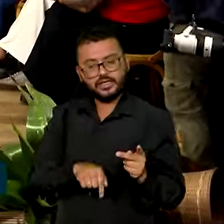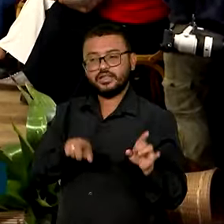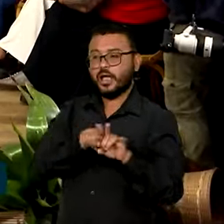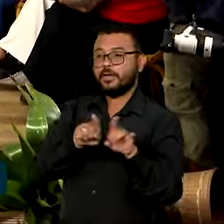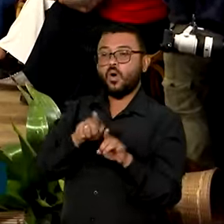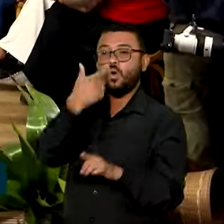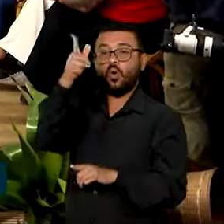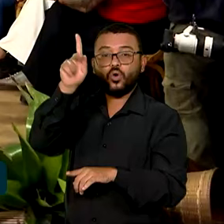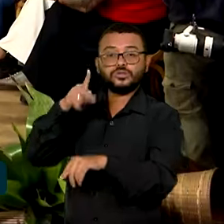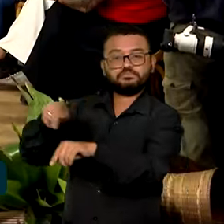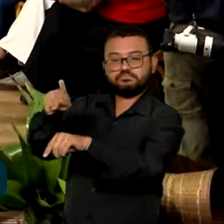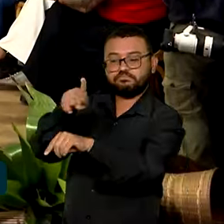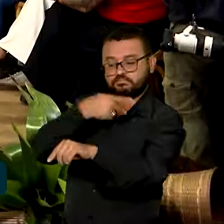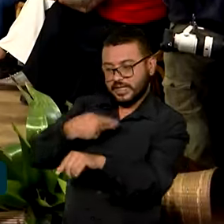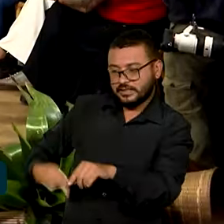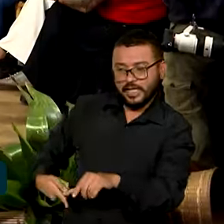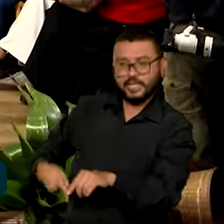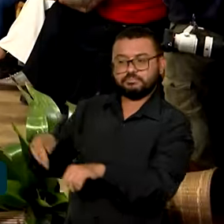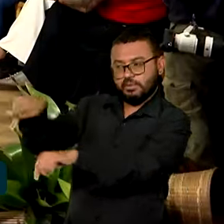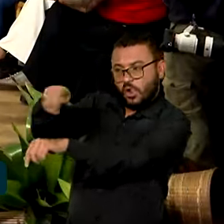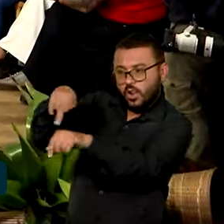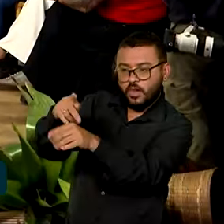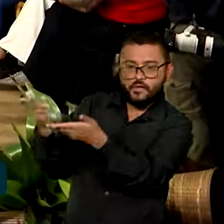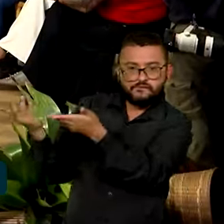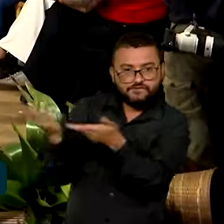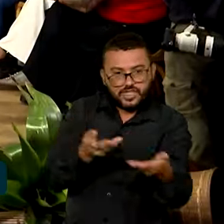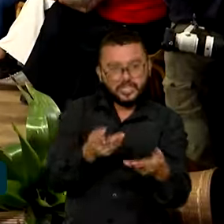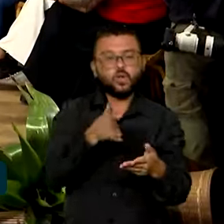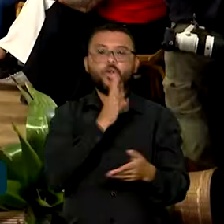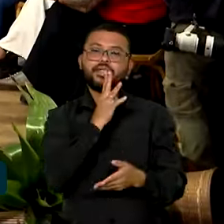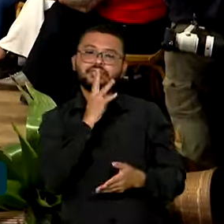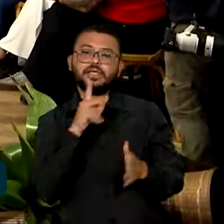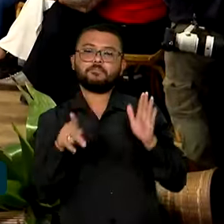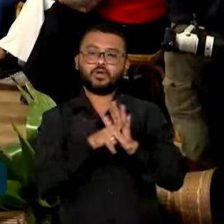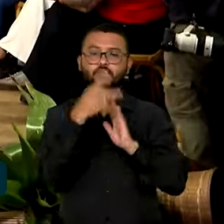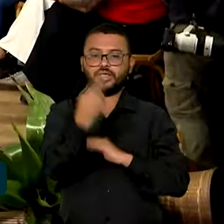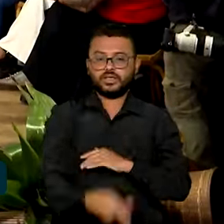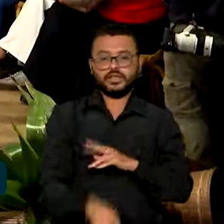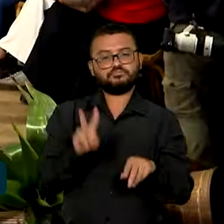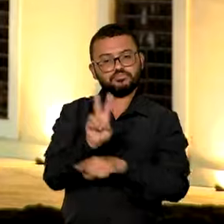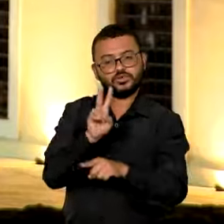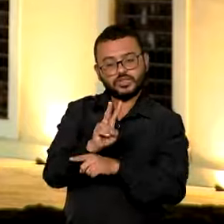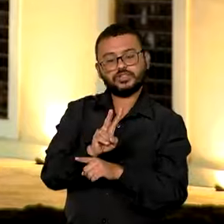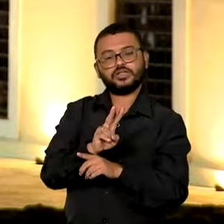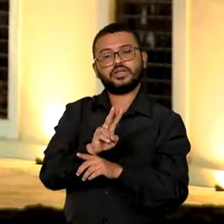possam assumir essa responsabilidade na proteção da Amazônia e dos povos.